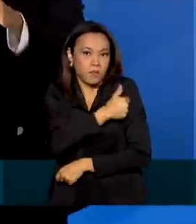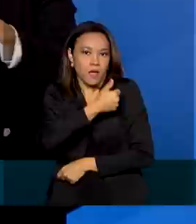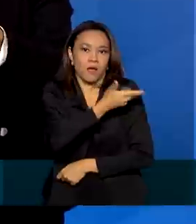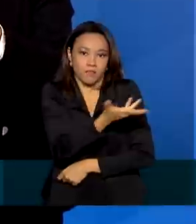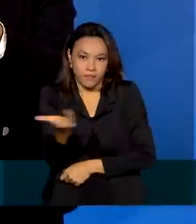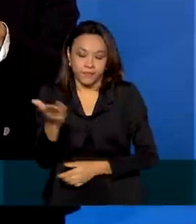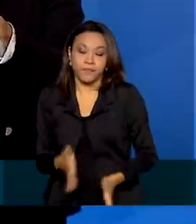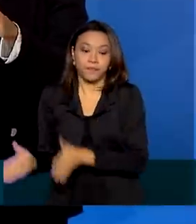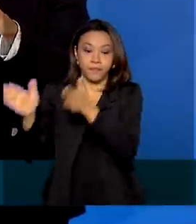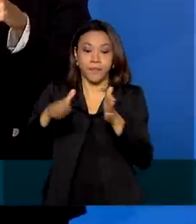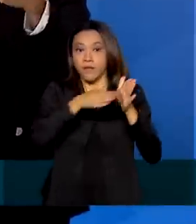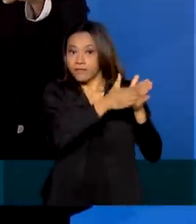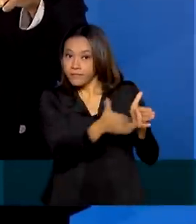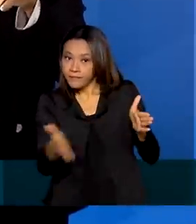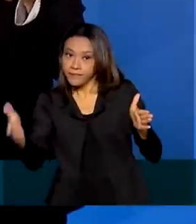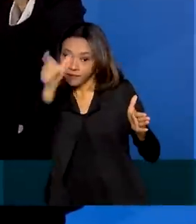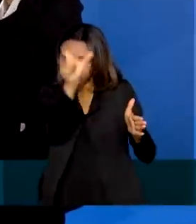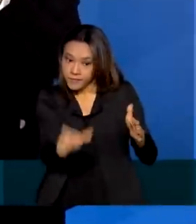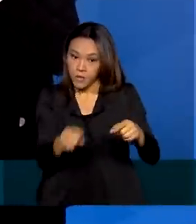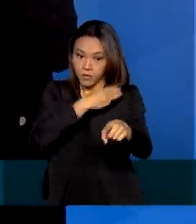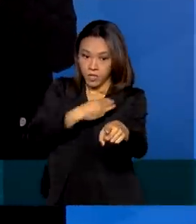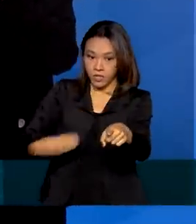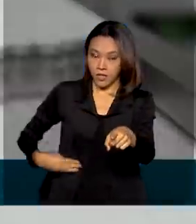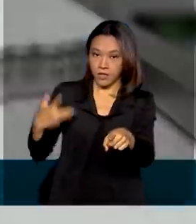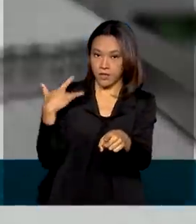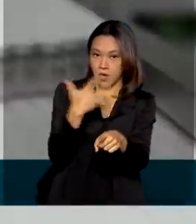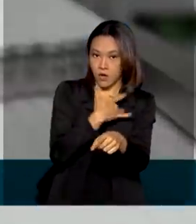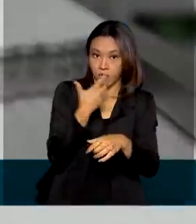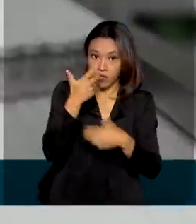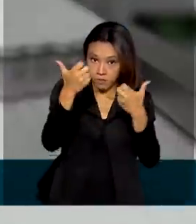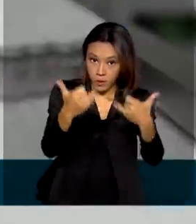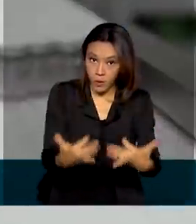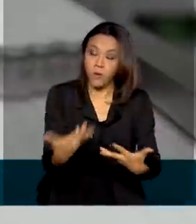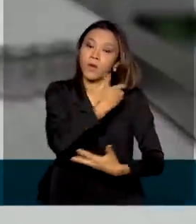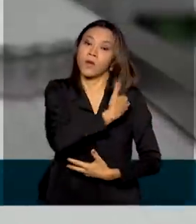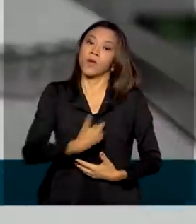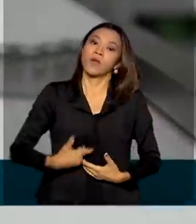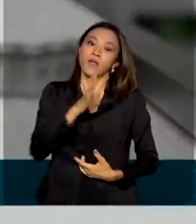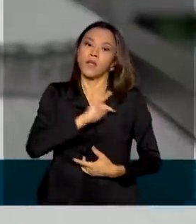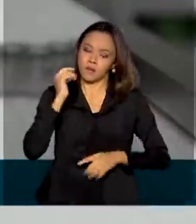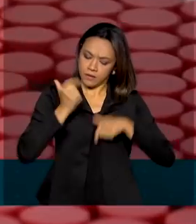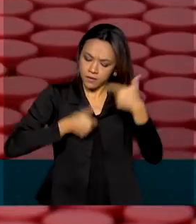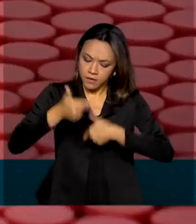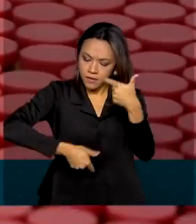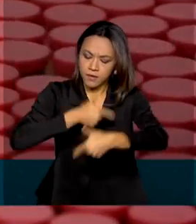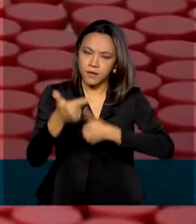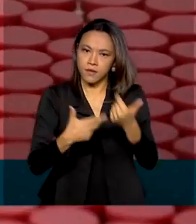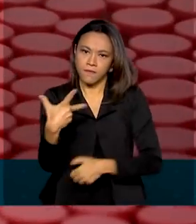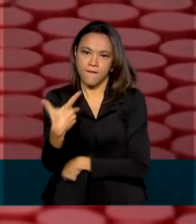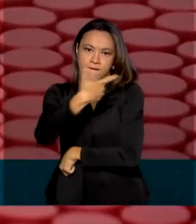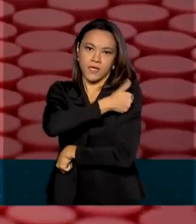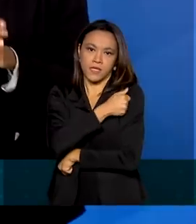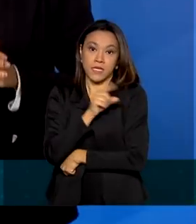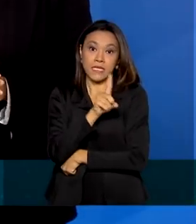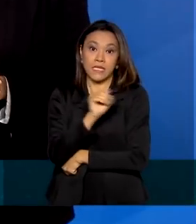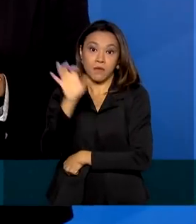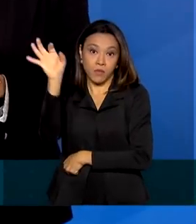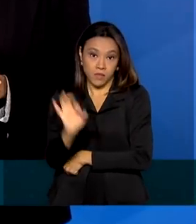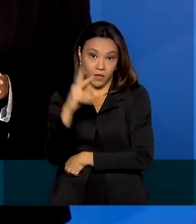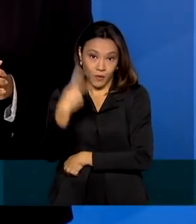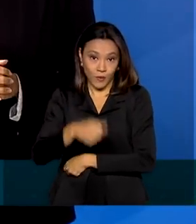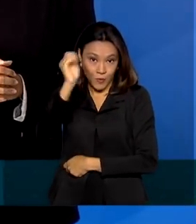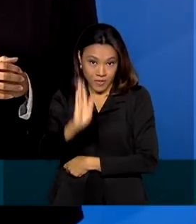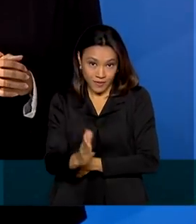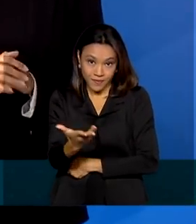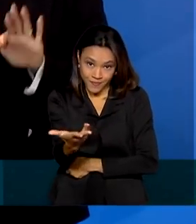cerimônia, o Ministério da Saúde afirmou que o governo federal trabalha agora para garantir uma vacina 100% nacional. A